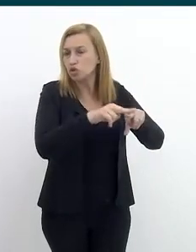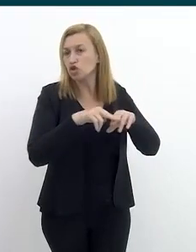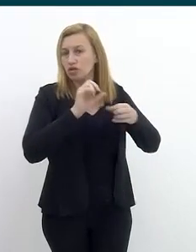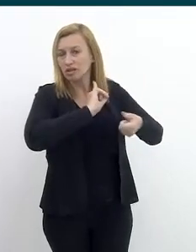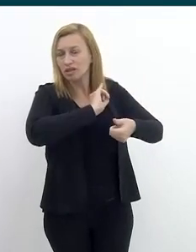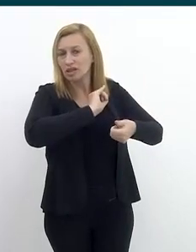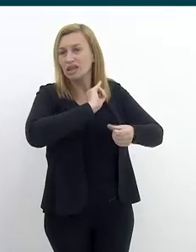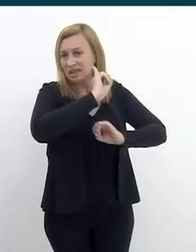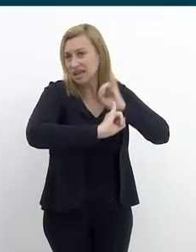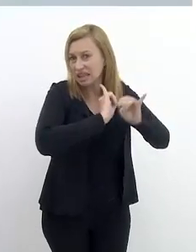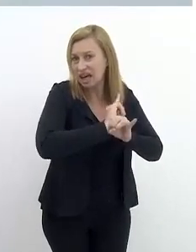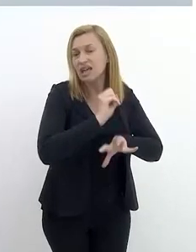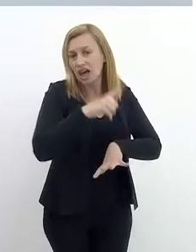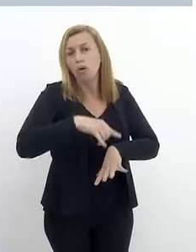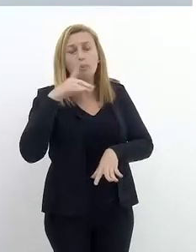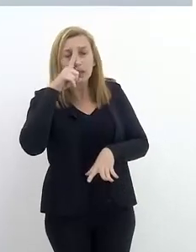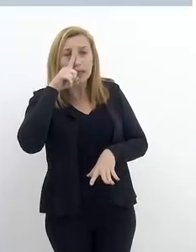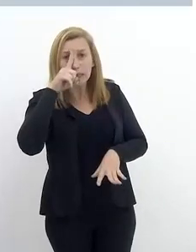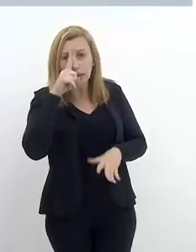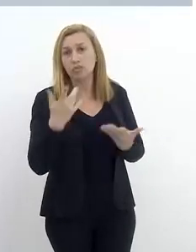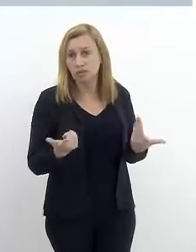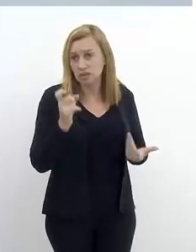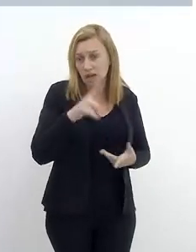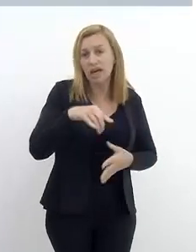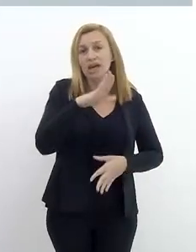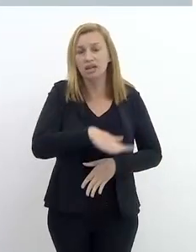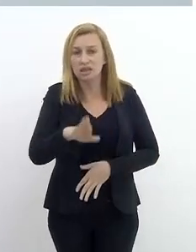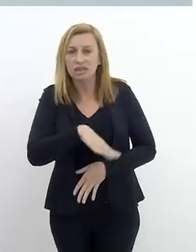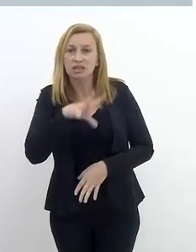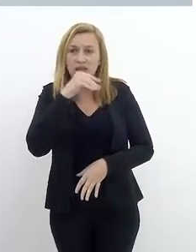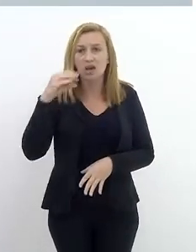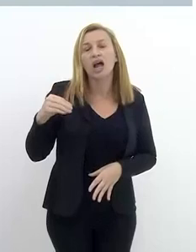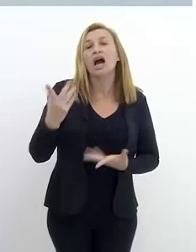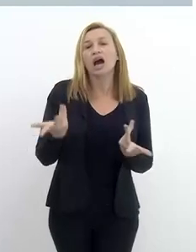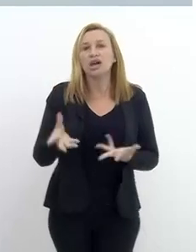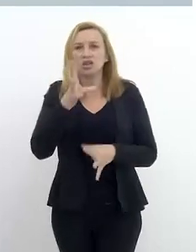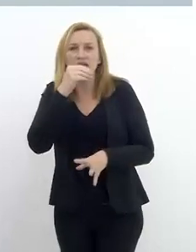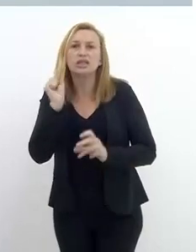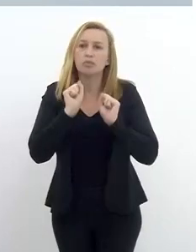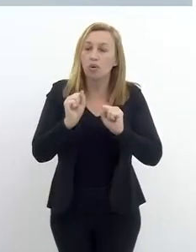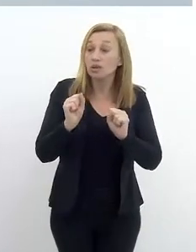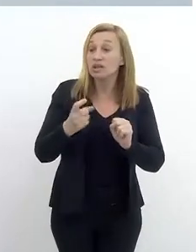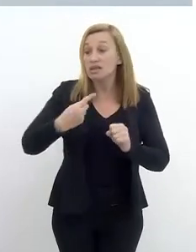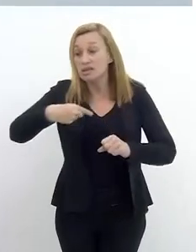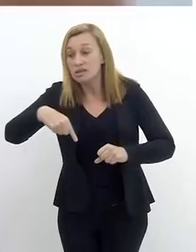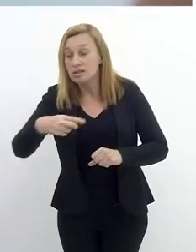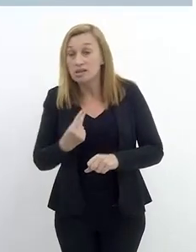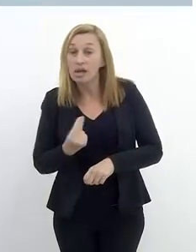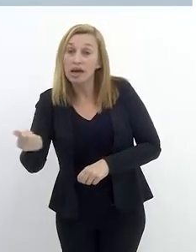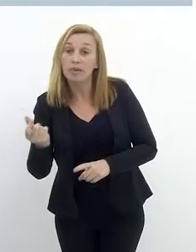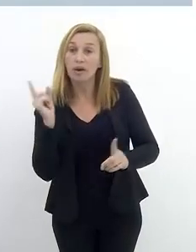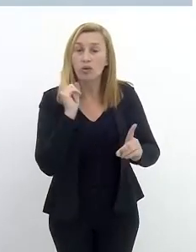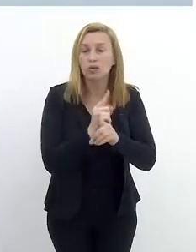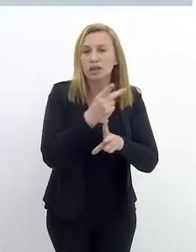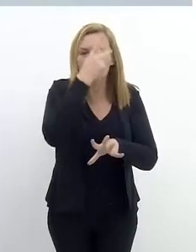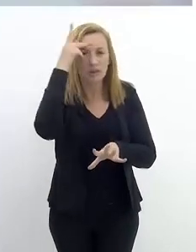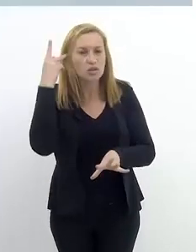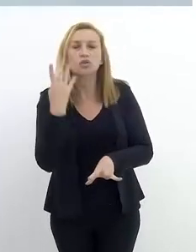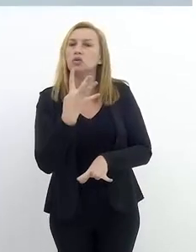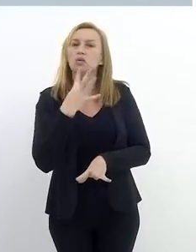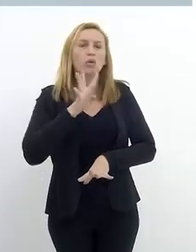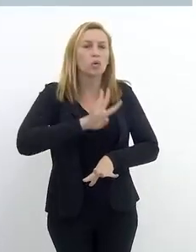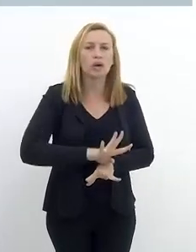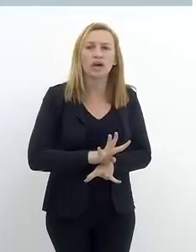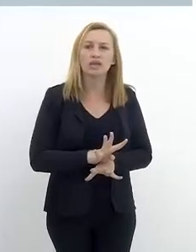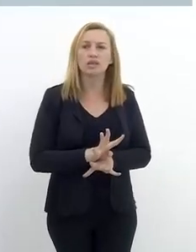gerar uma situação de risco para essas crianças e adolescentes. Adolescentes, eles podem sair para encontrar com pessoas com as quais eles mantêm